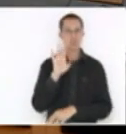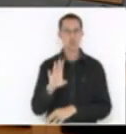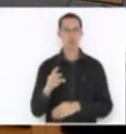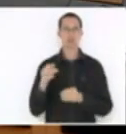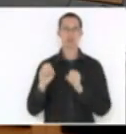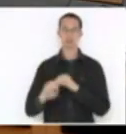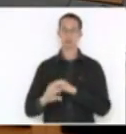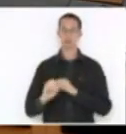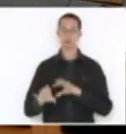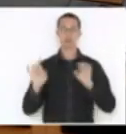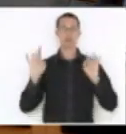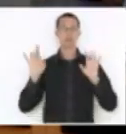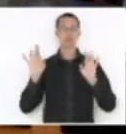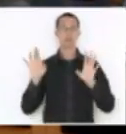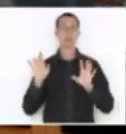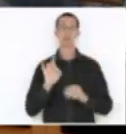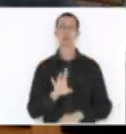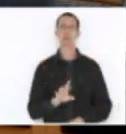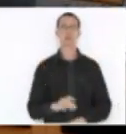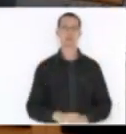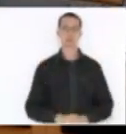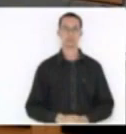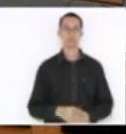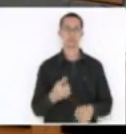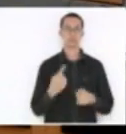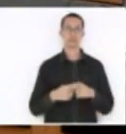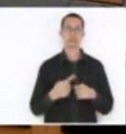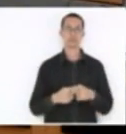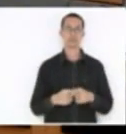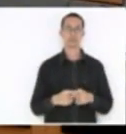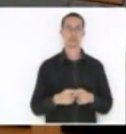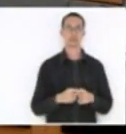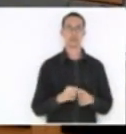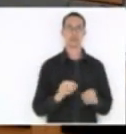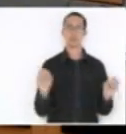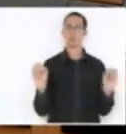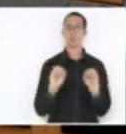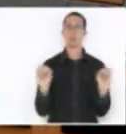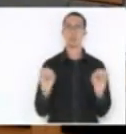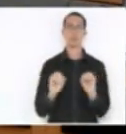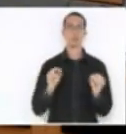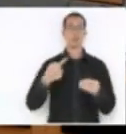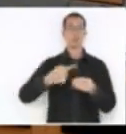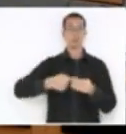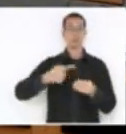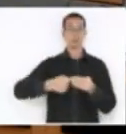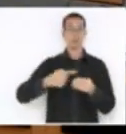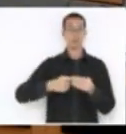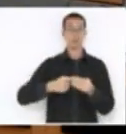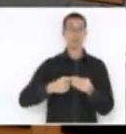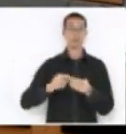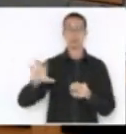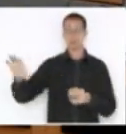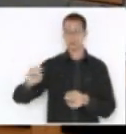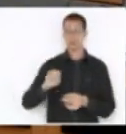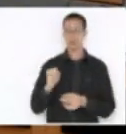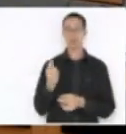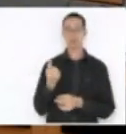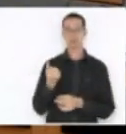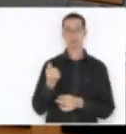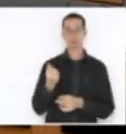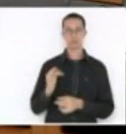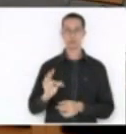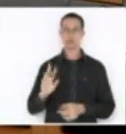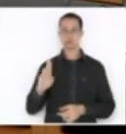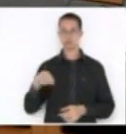Porque nenhum município vai destinar recurso do Fundam para reformar a escola estadual. Não